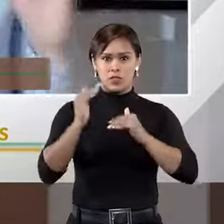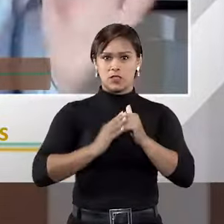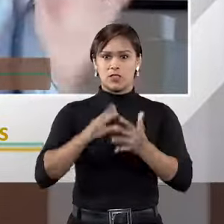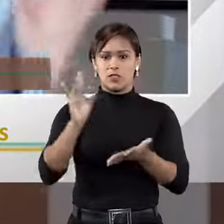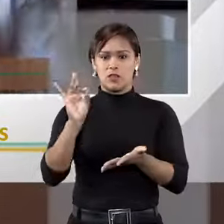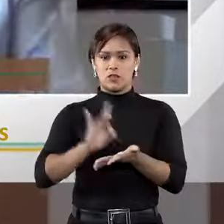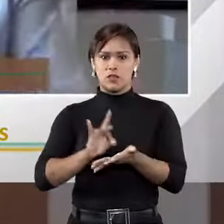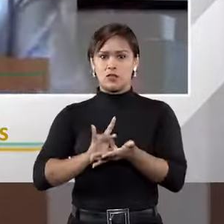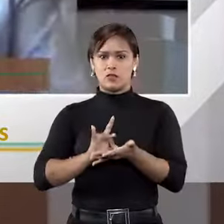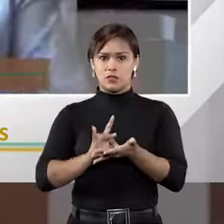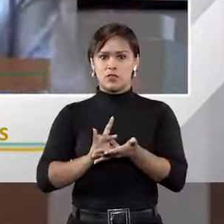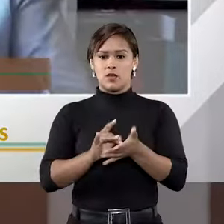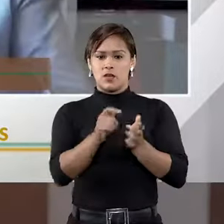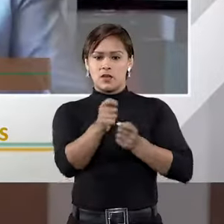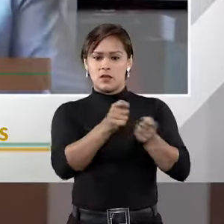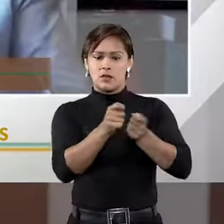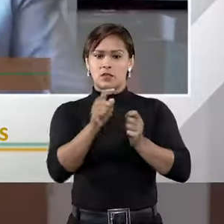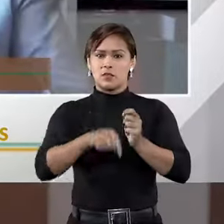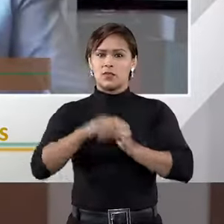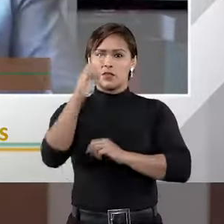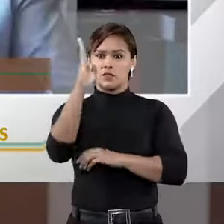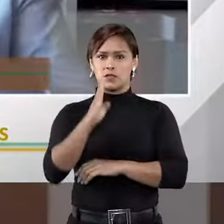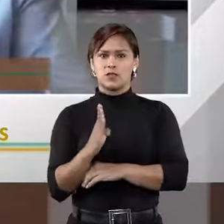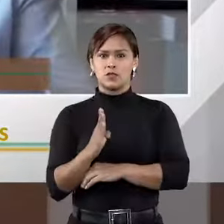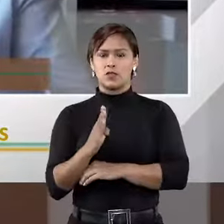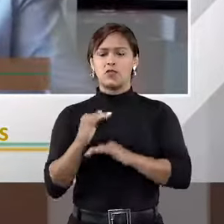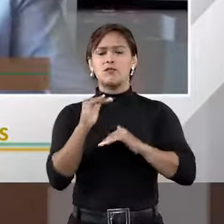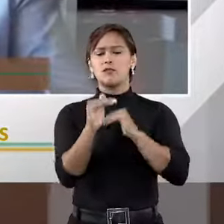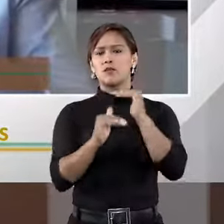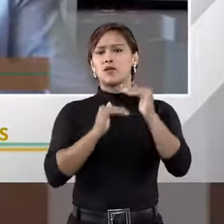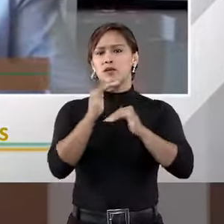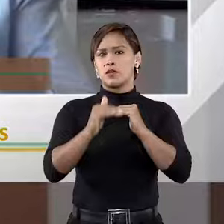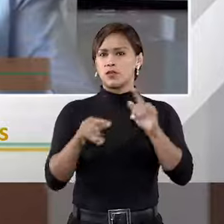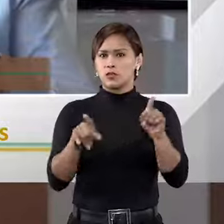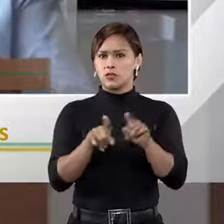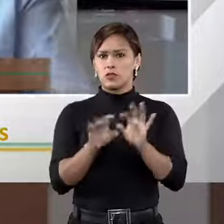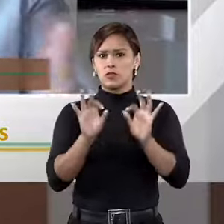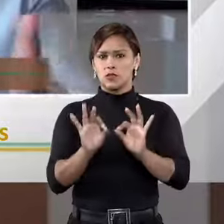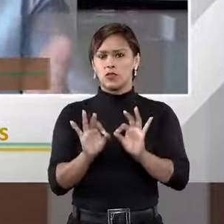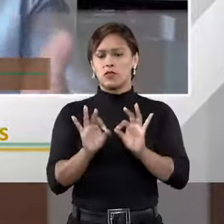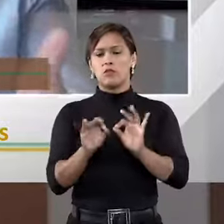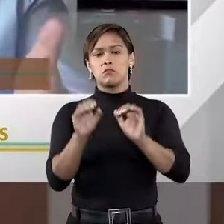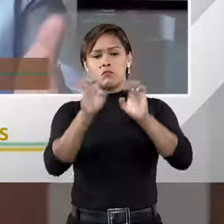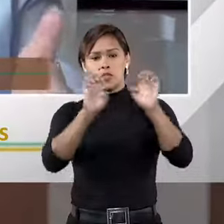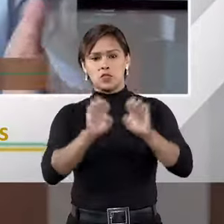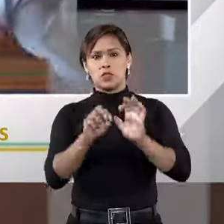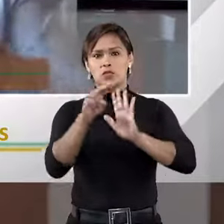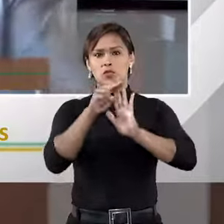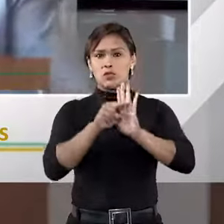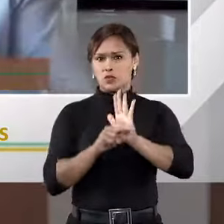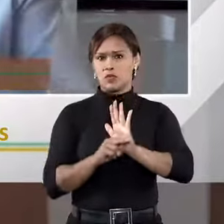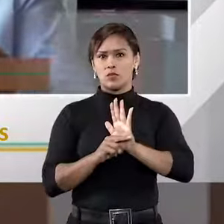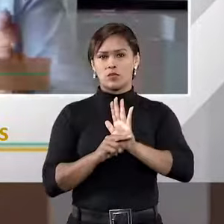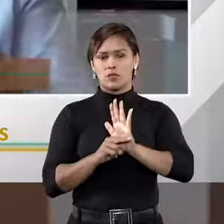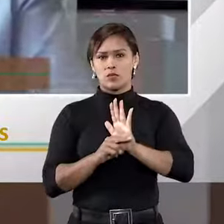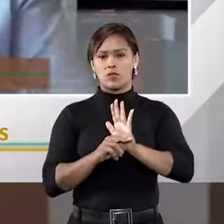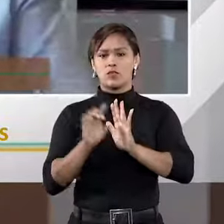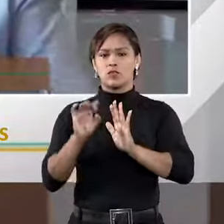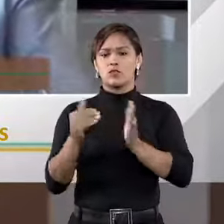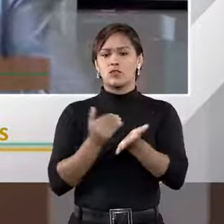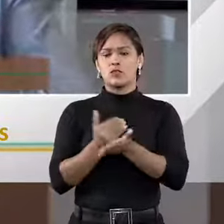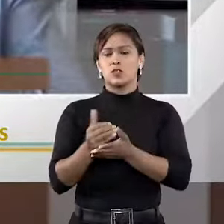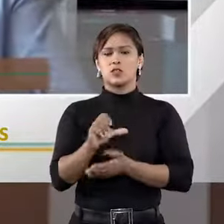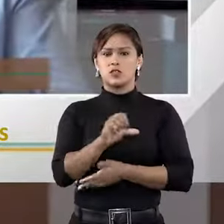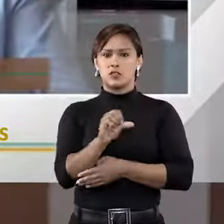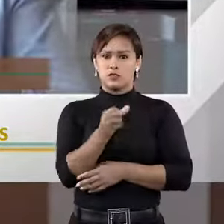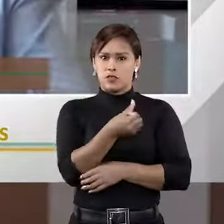a arbitragem no Brasil é bem desenvolvida e bem estruturada normativamente, só a partir de